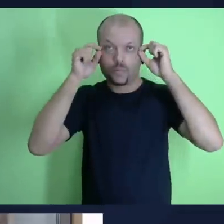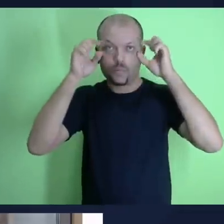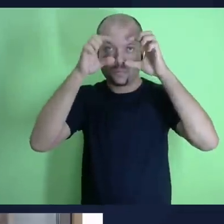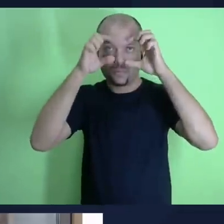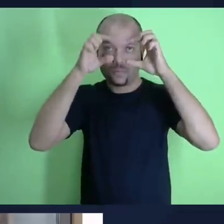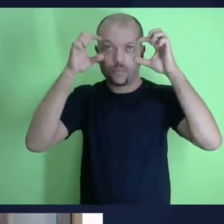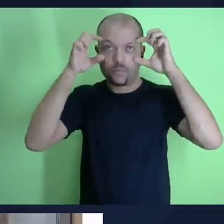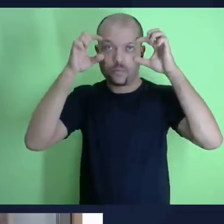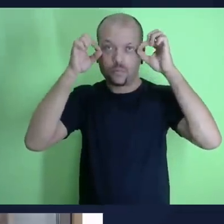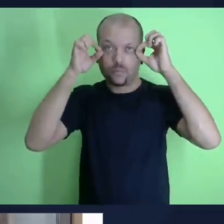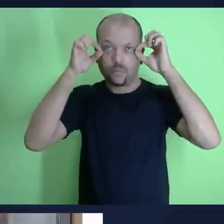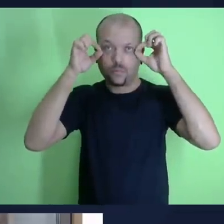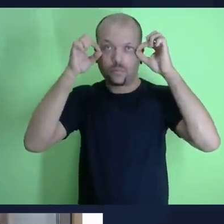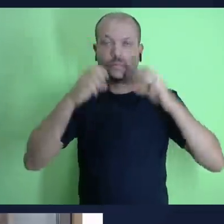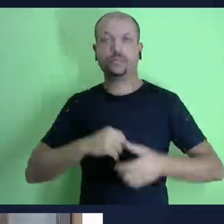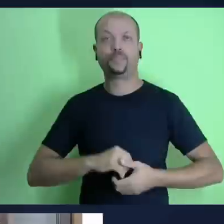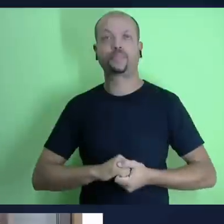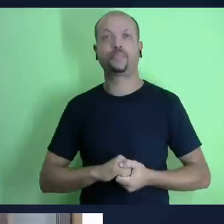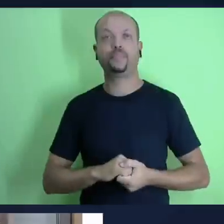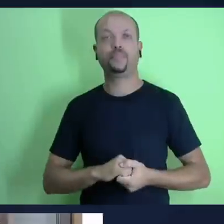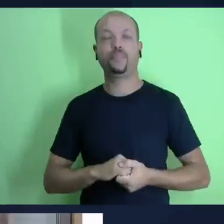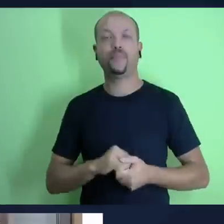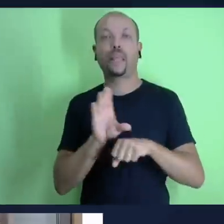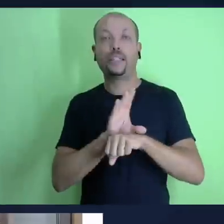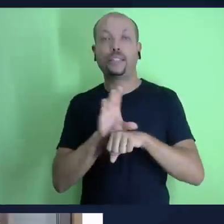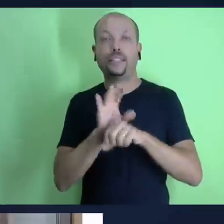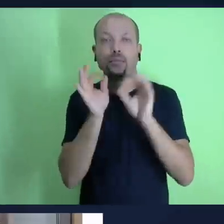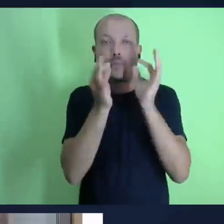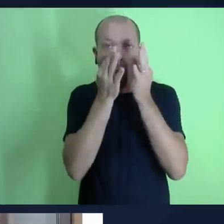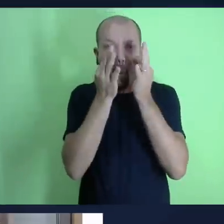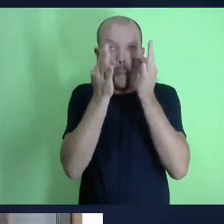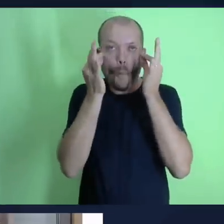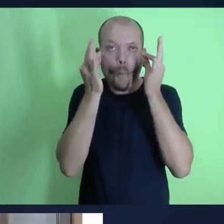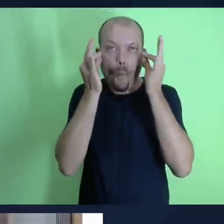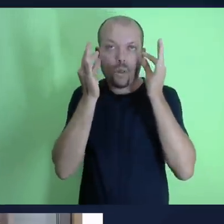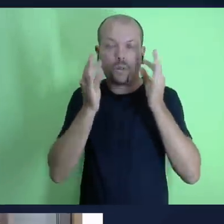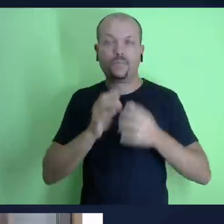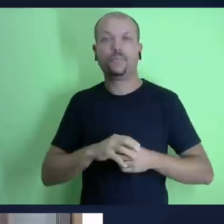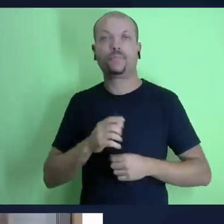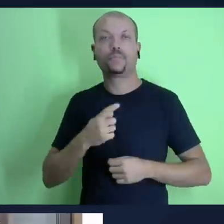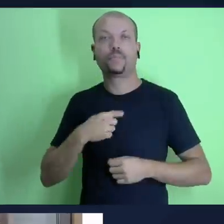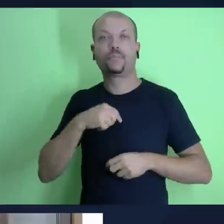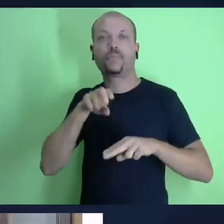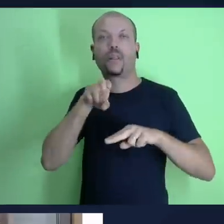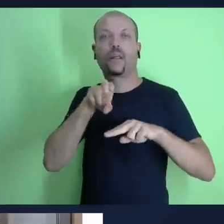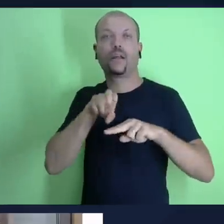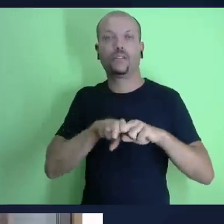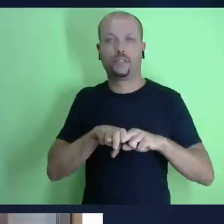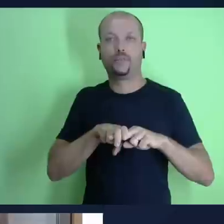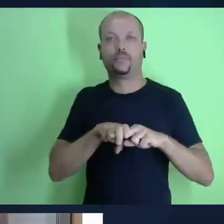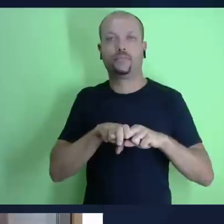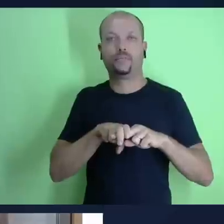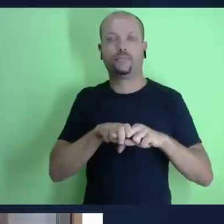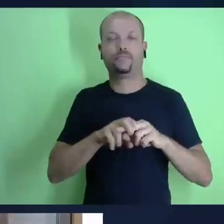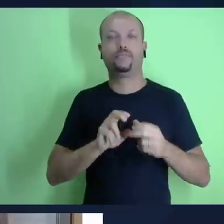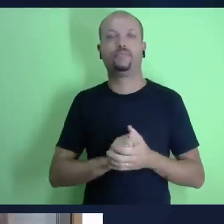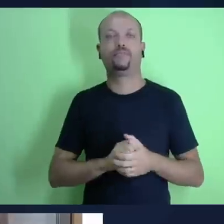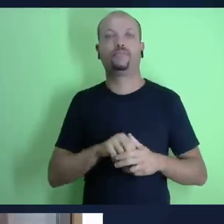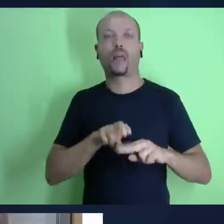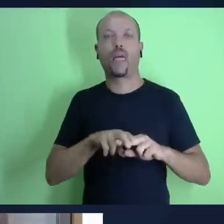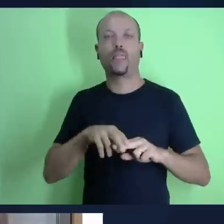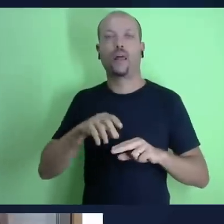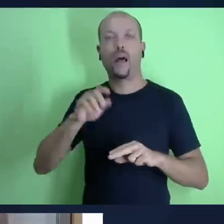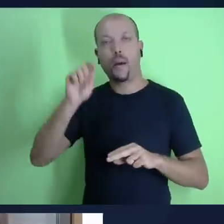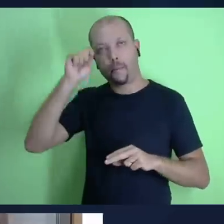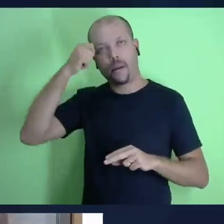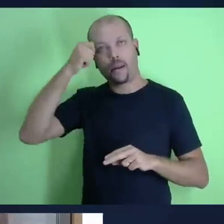uso óculos uma armação retangular cinza bem fininho nesse momento eu estou sentado aqui no